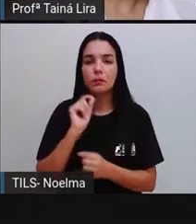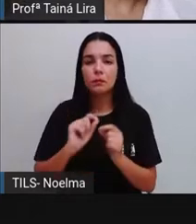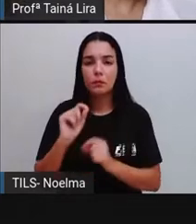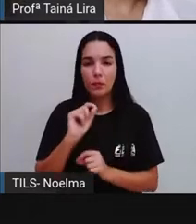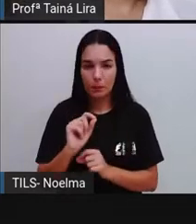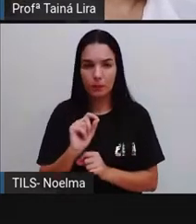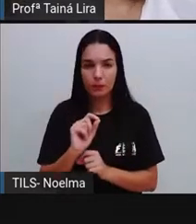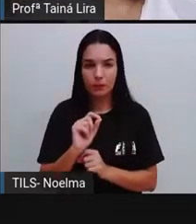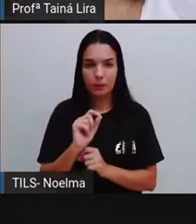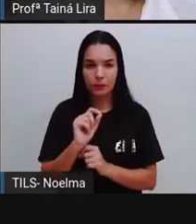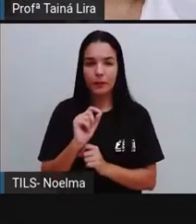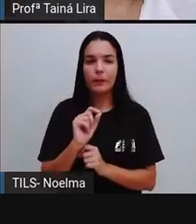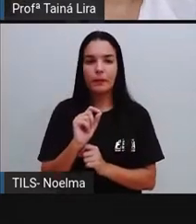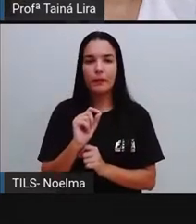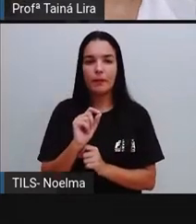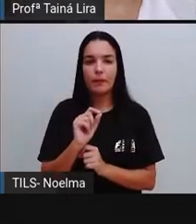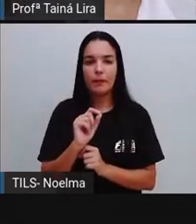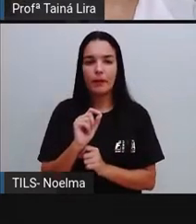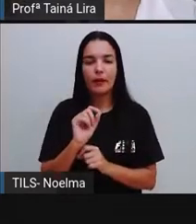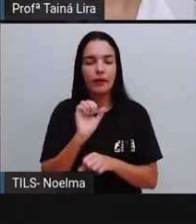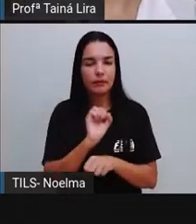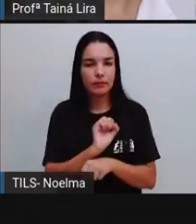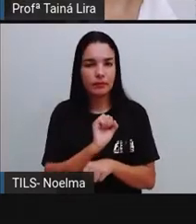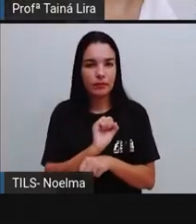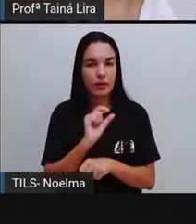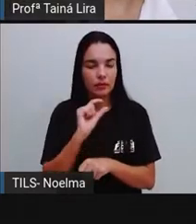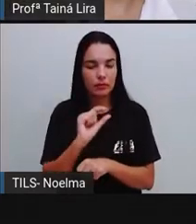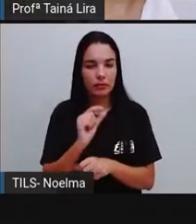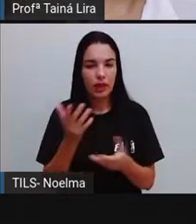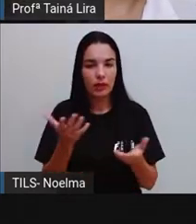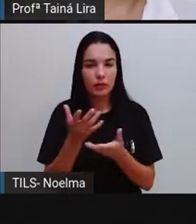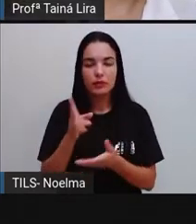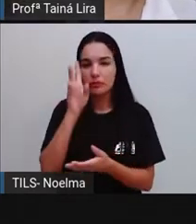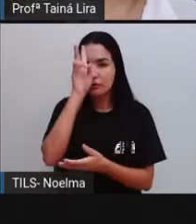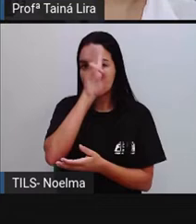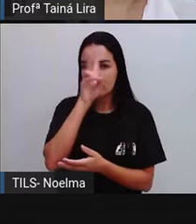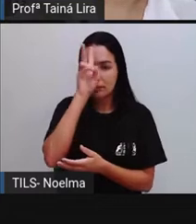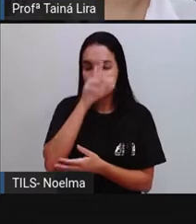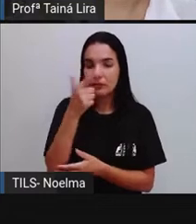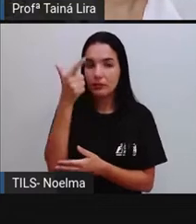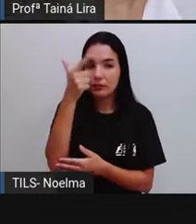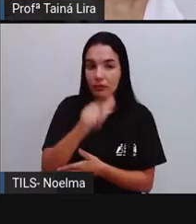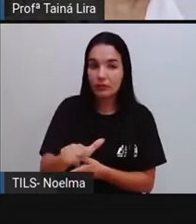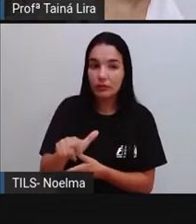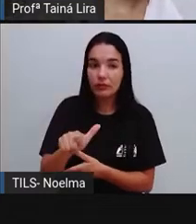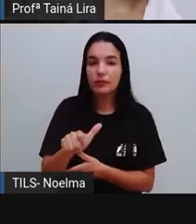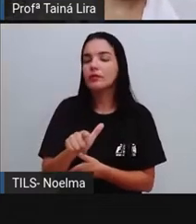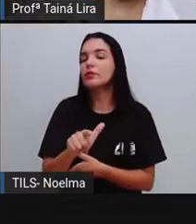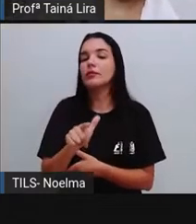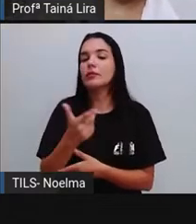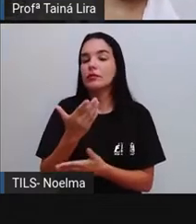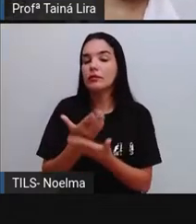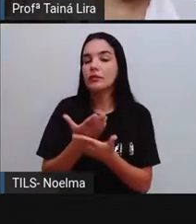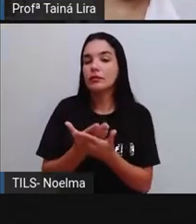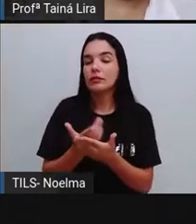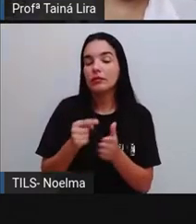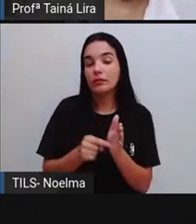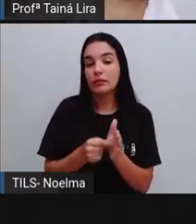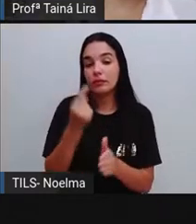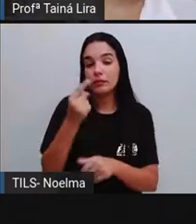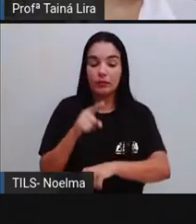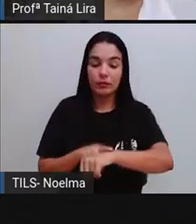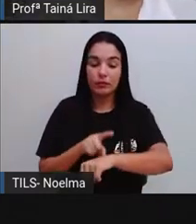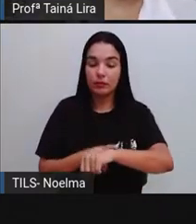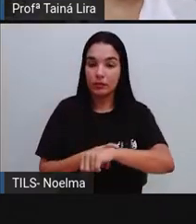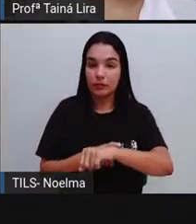maluquices do H. Daqui a pouquinho, tá? A gente vai relembrar também um pouquinho o que a gente viu lá na primeira parte da nossa